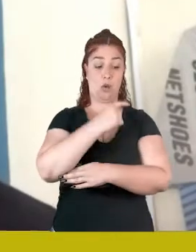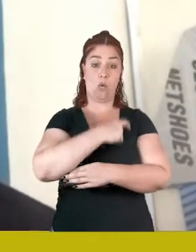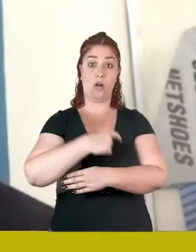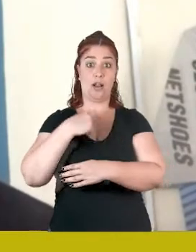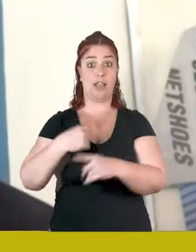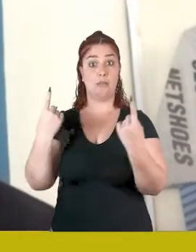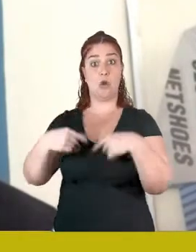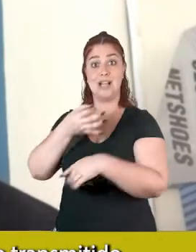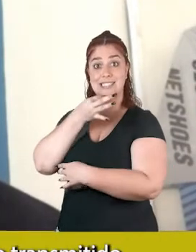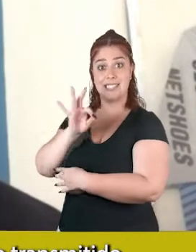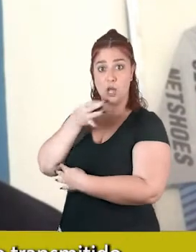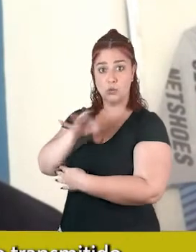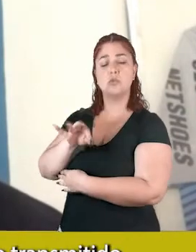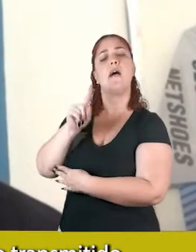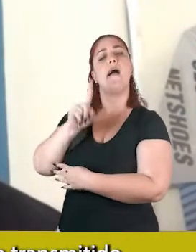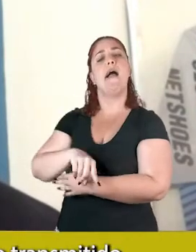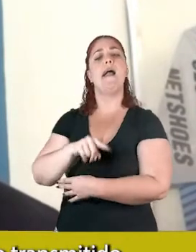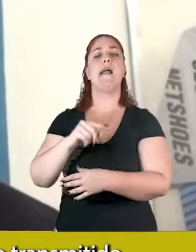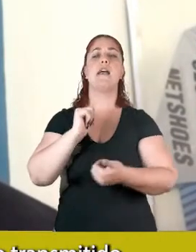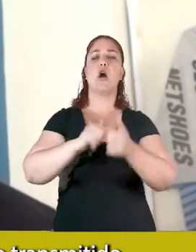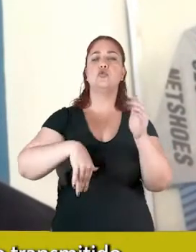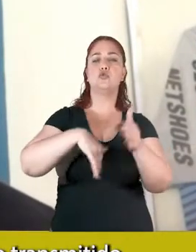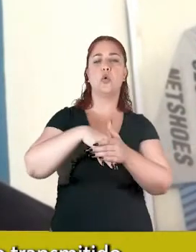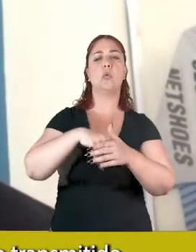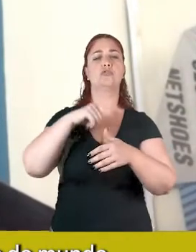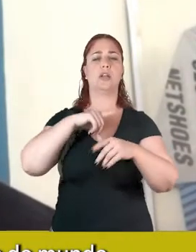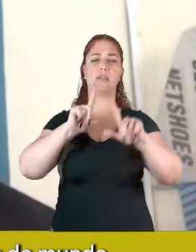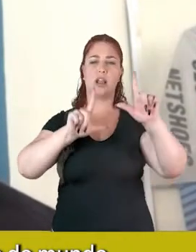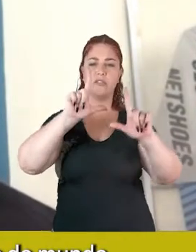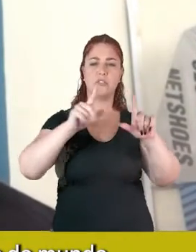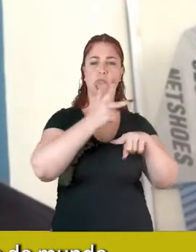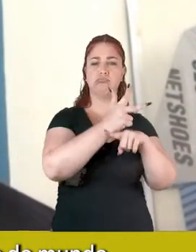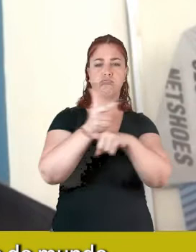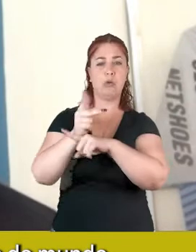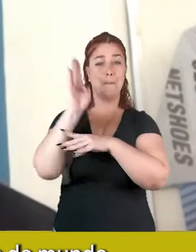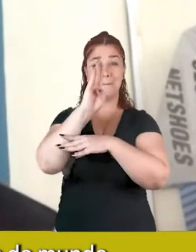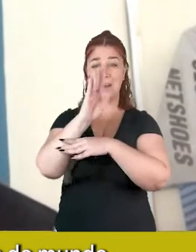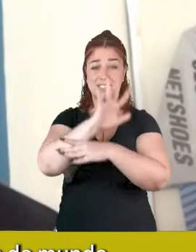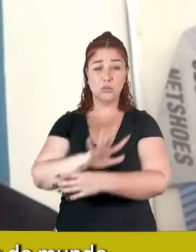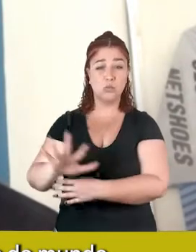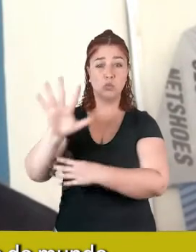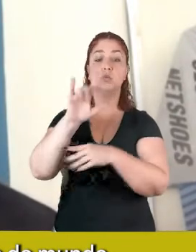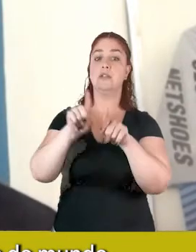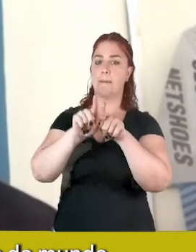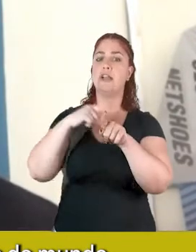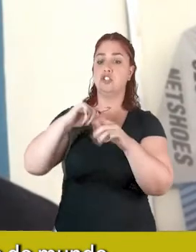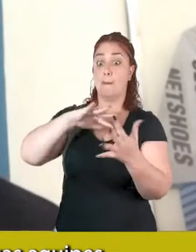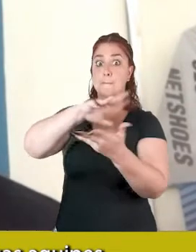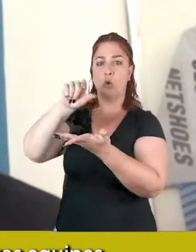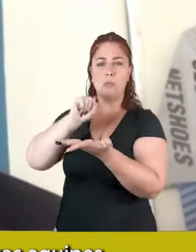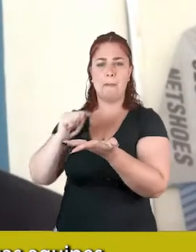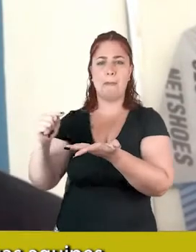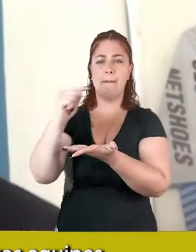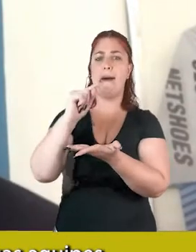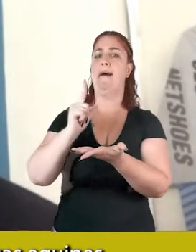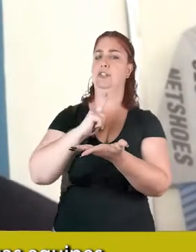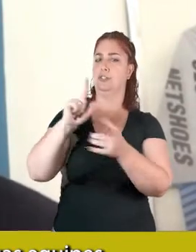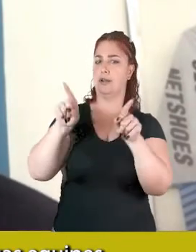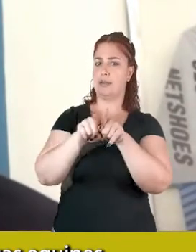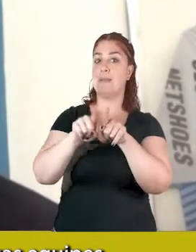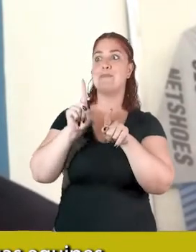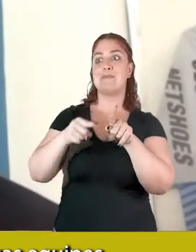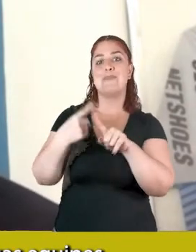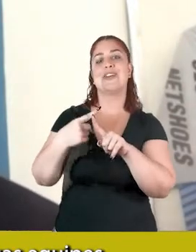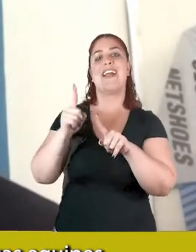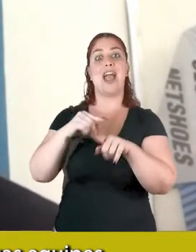e o Santos, um jogo que tava sendo transmitido pro Brasil todo em parte do mundo pela importância das duas